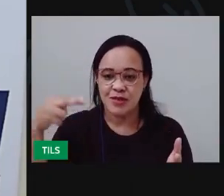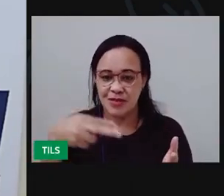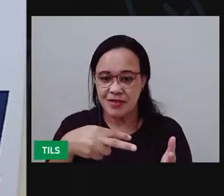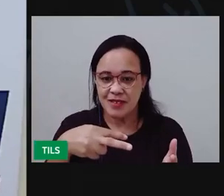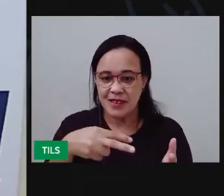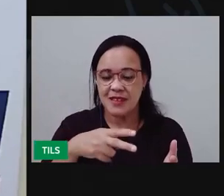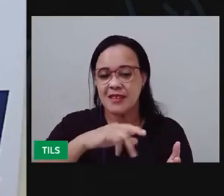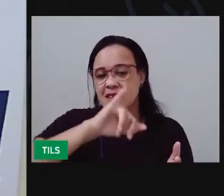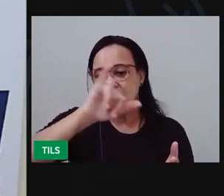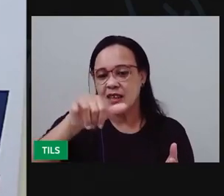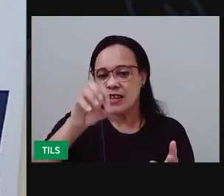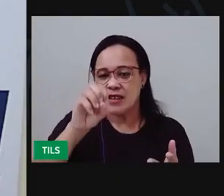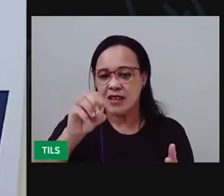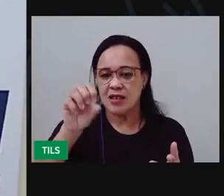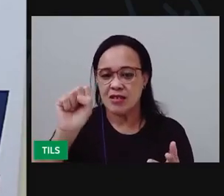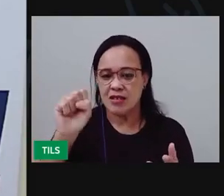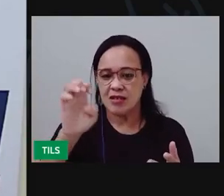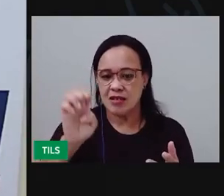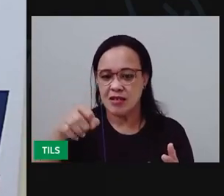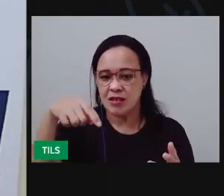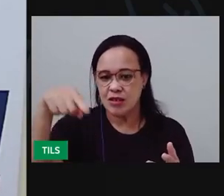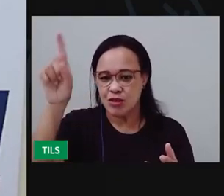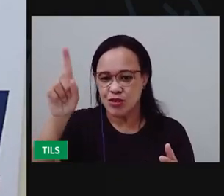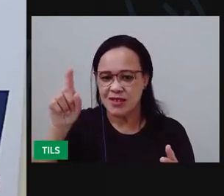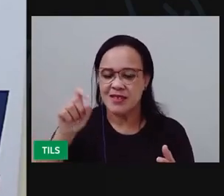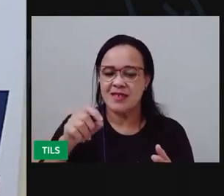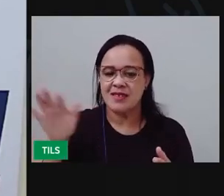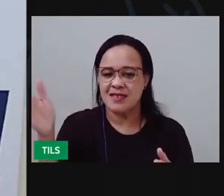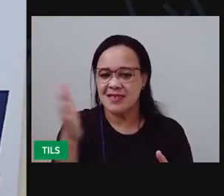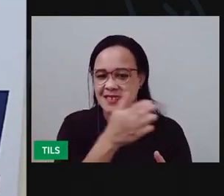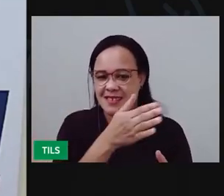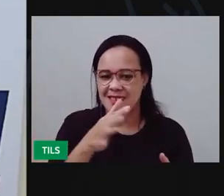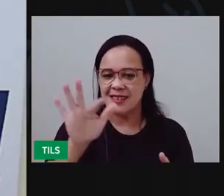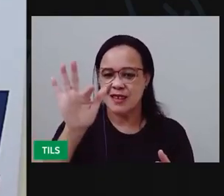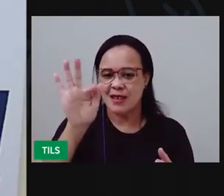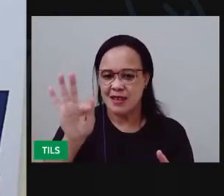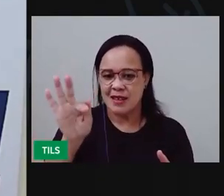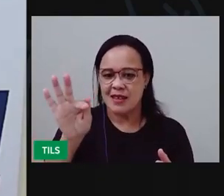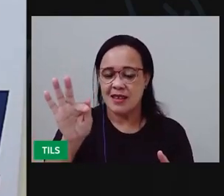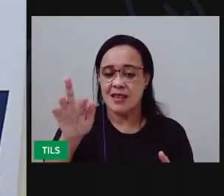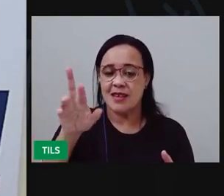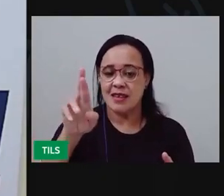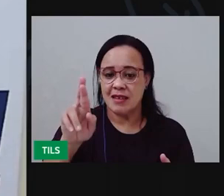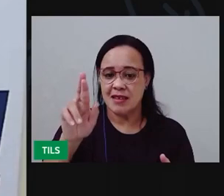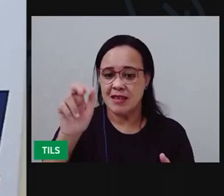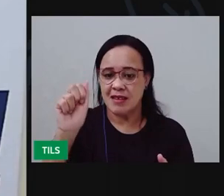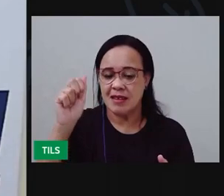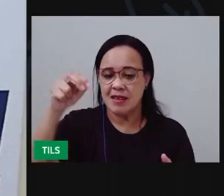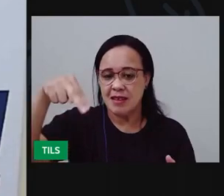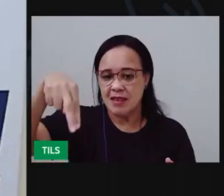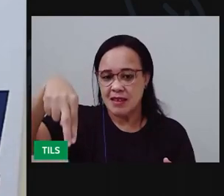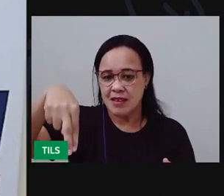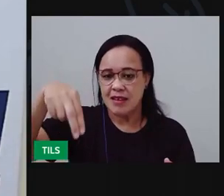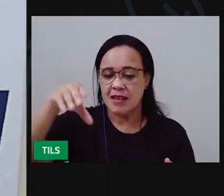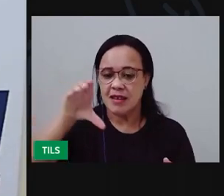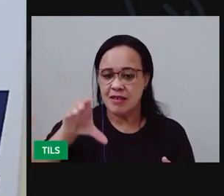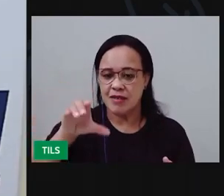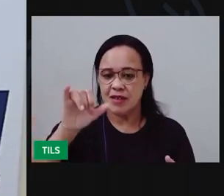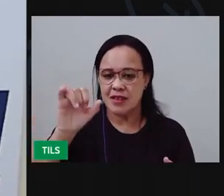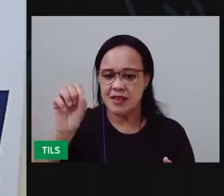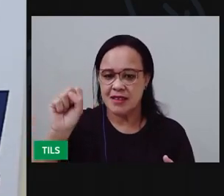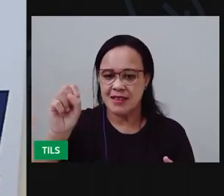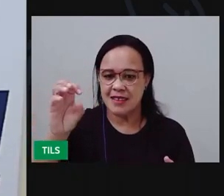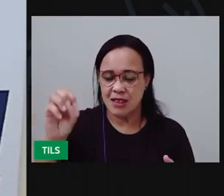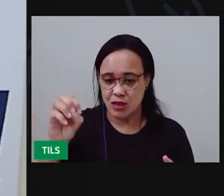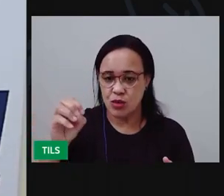José Francisco. José Francisco da Silva. Conhecido como José Francisco. Ele é poeta e